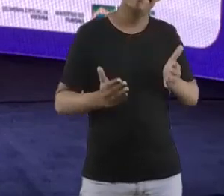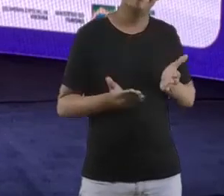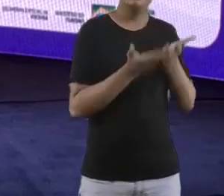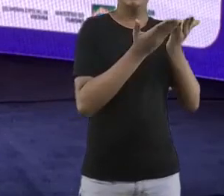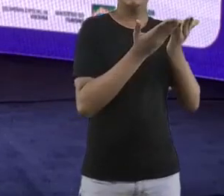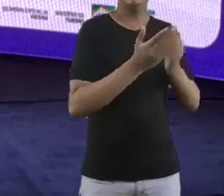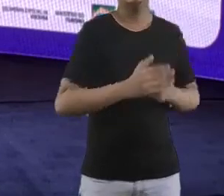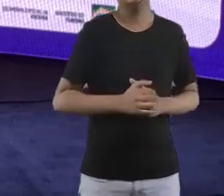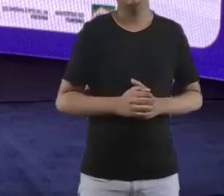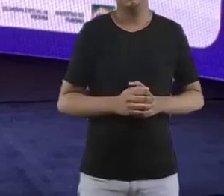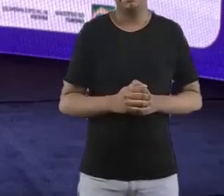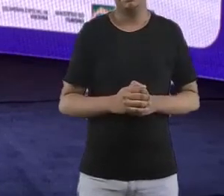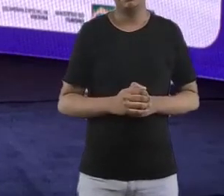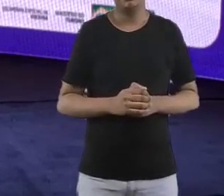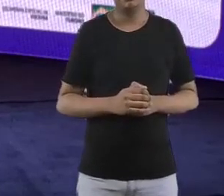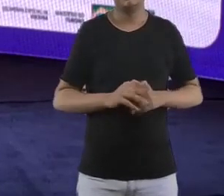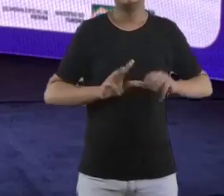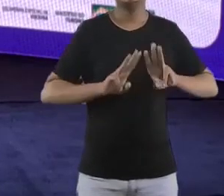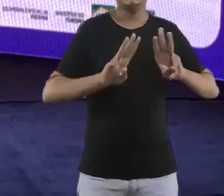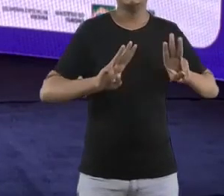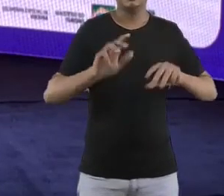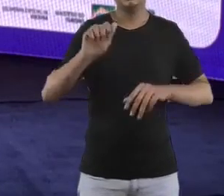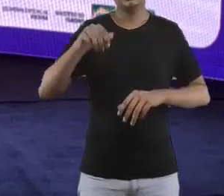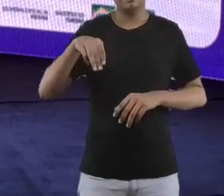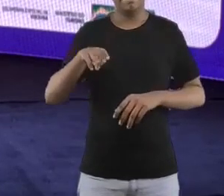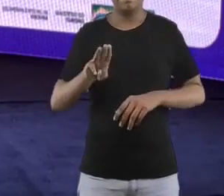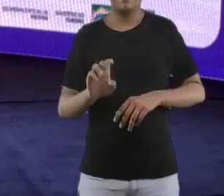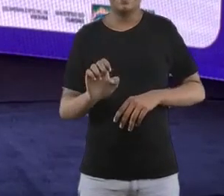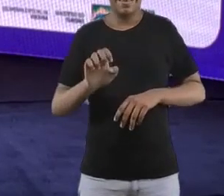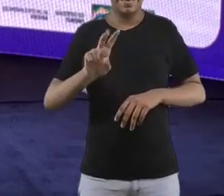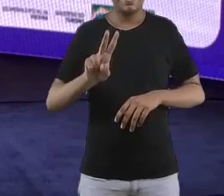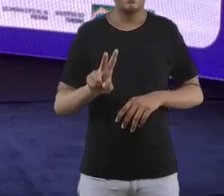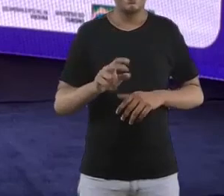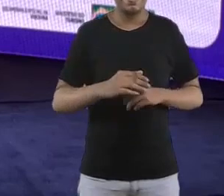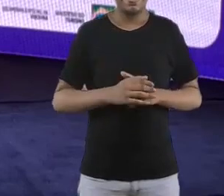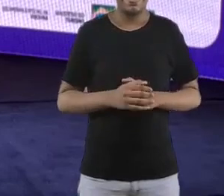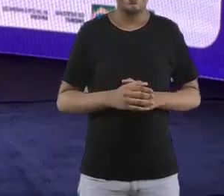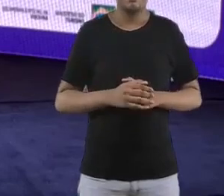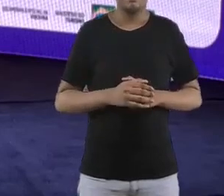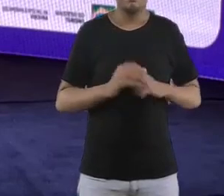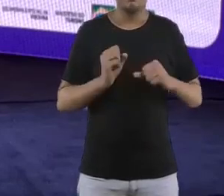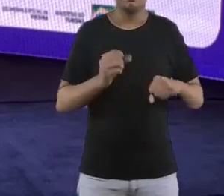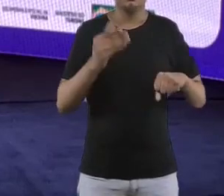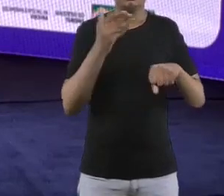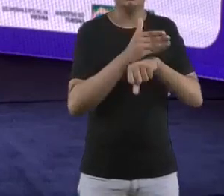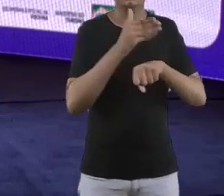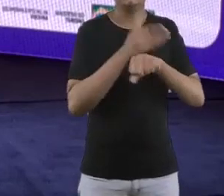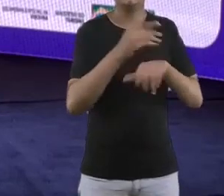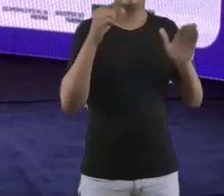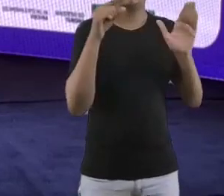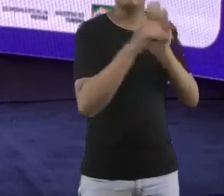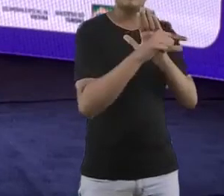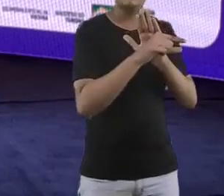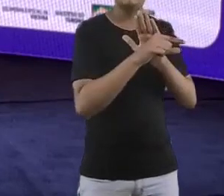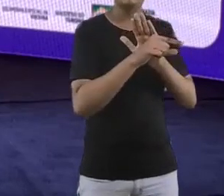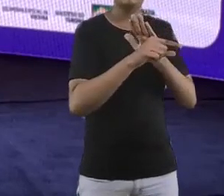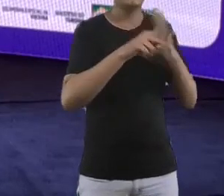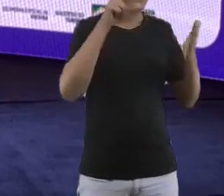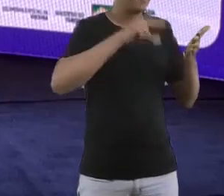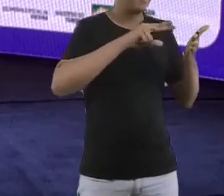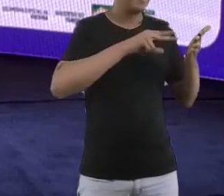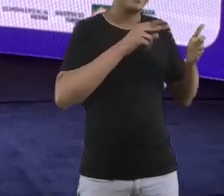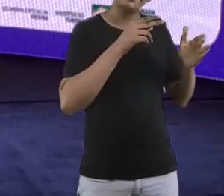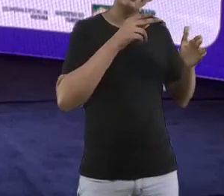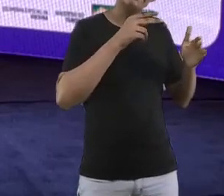Entra no nosso site, ambev.com.br barra voa, barra ama, barra sustentabilidade. Leiam, perguntem, procurem a gente. E, realmente, obrigado pela